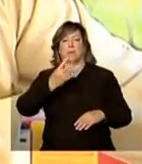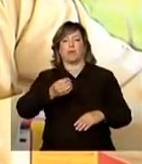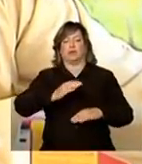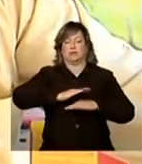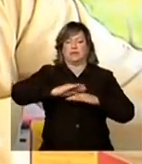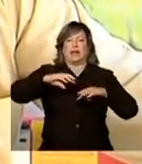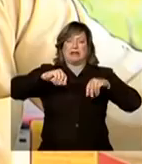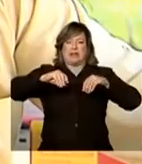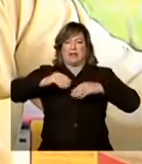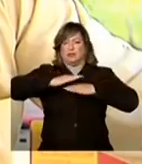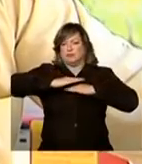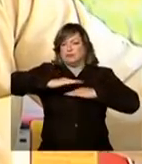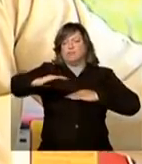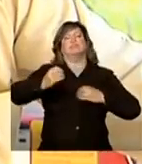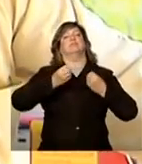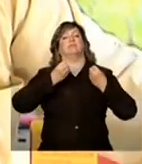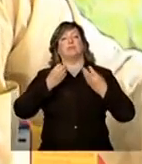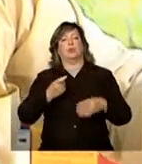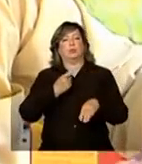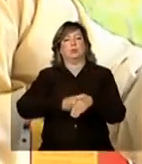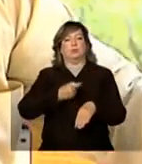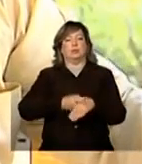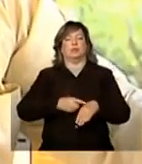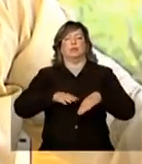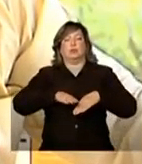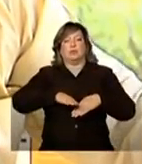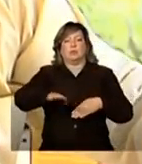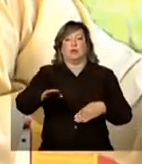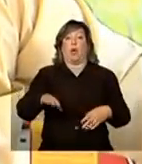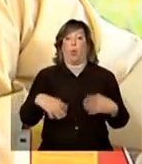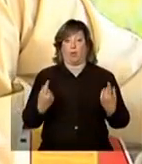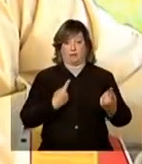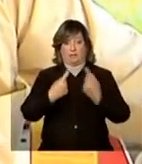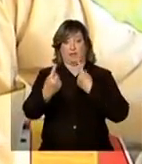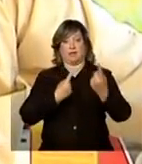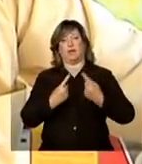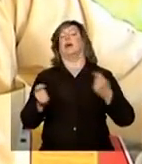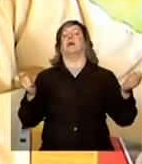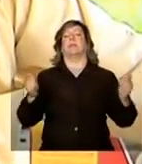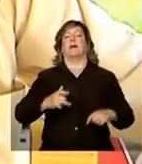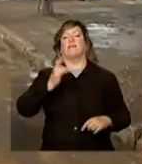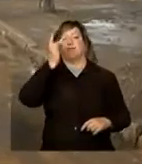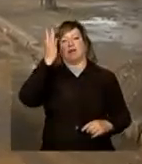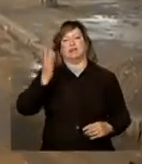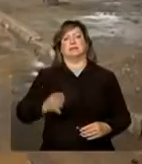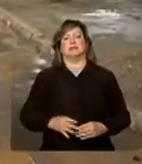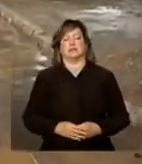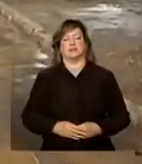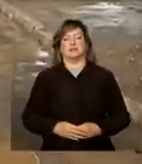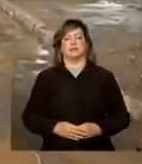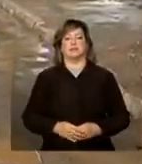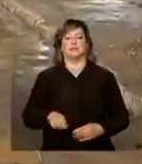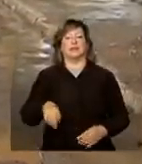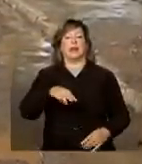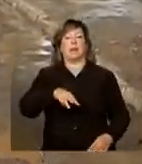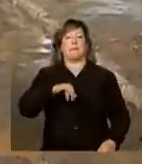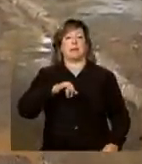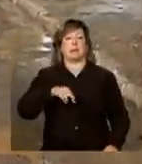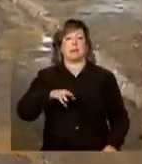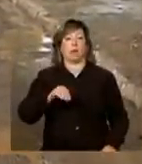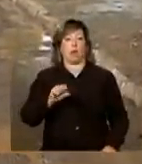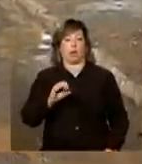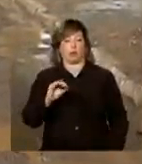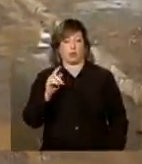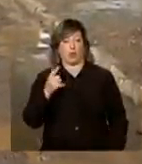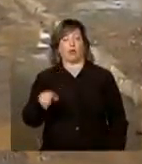a base de tudo no município, né? Quando a estrada está boa, tudo vai bem também. Mimoso de Goiás é um dos 5